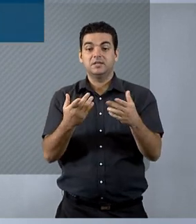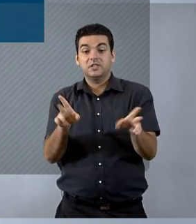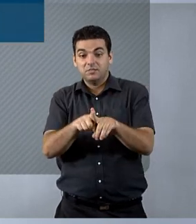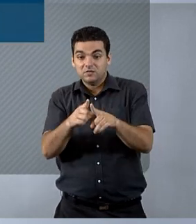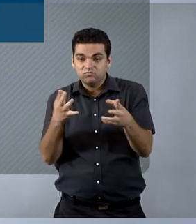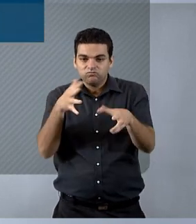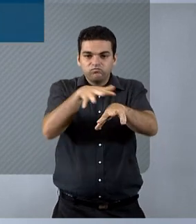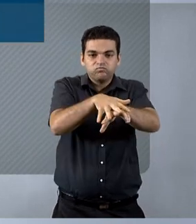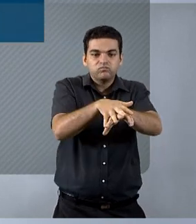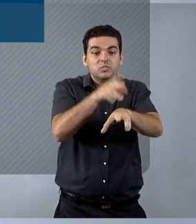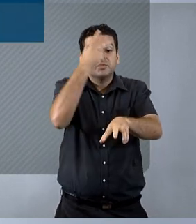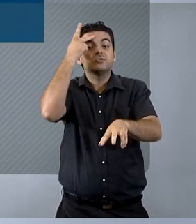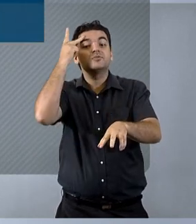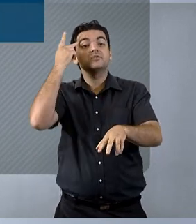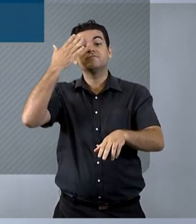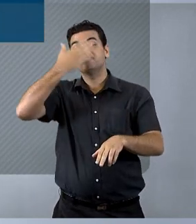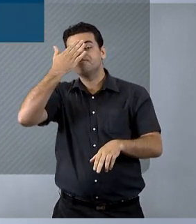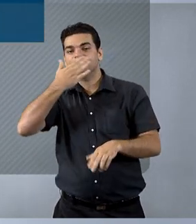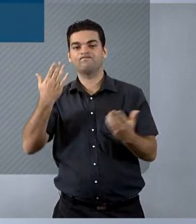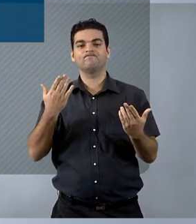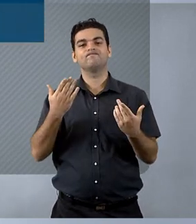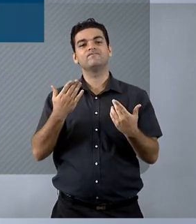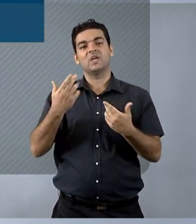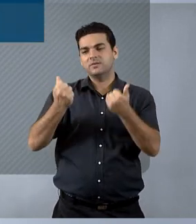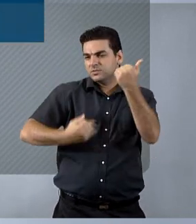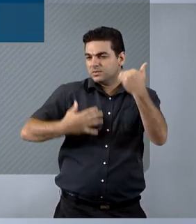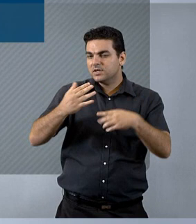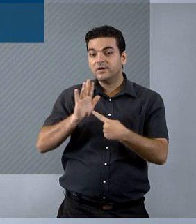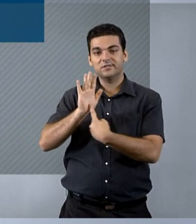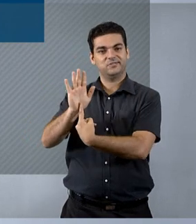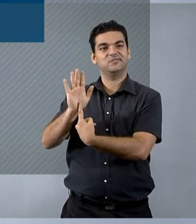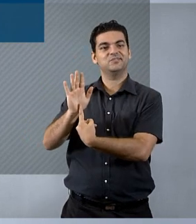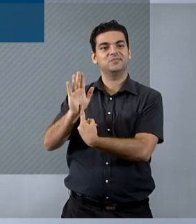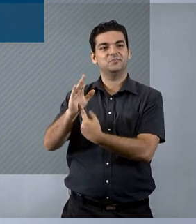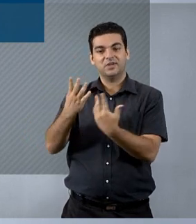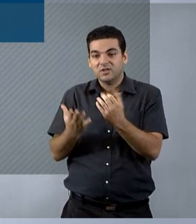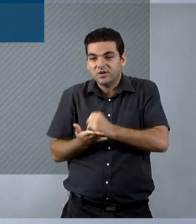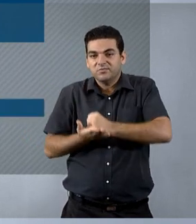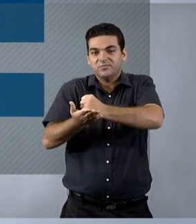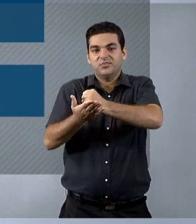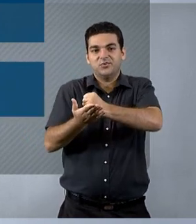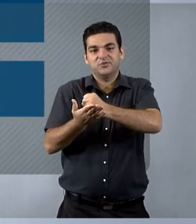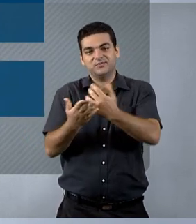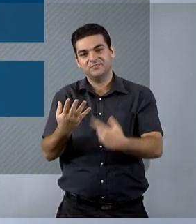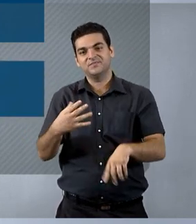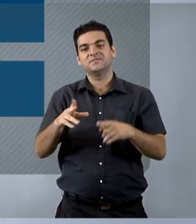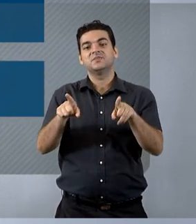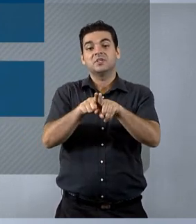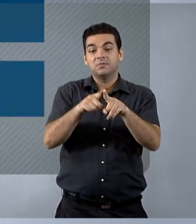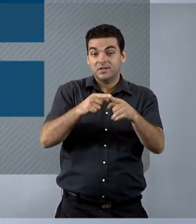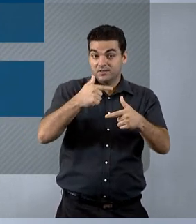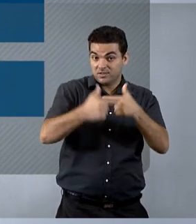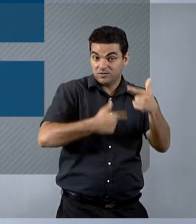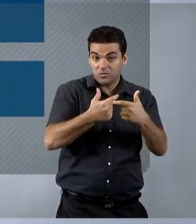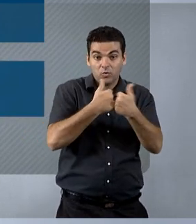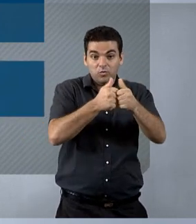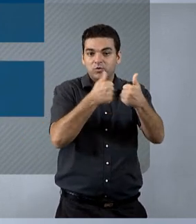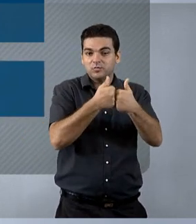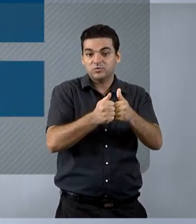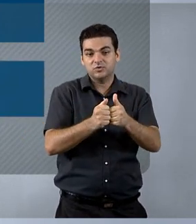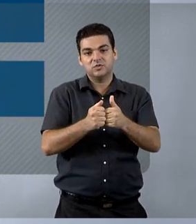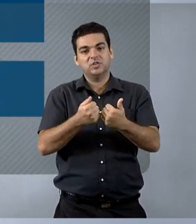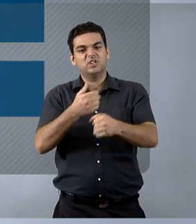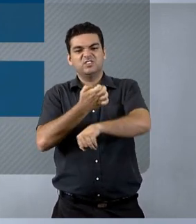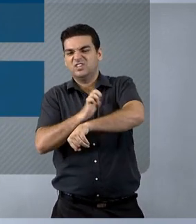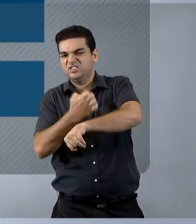da identificação de pessoas com deficiência quando da solicitação de sustentação oral. Transporte no ônibus para estagiários